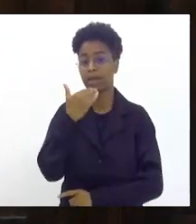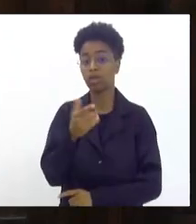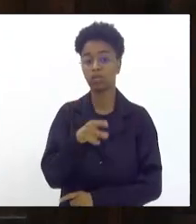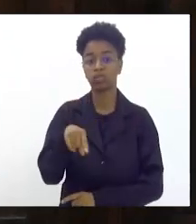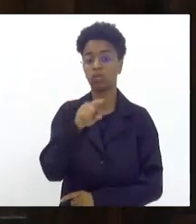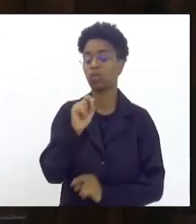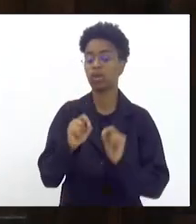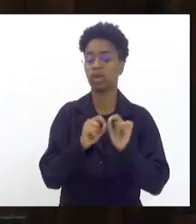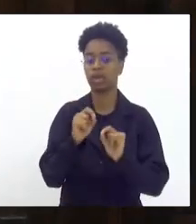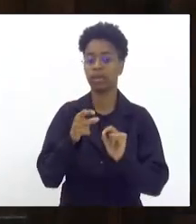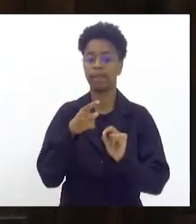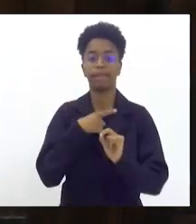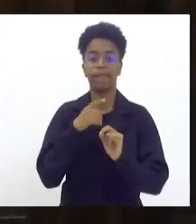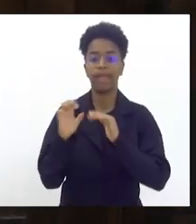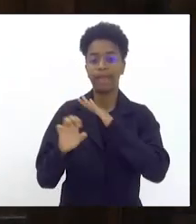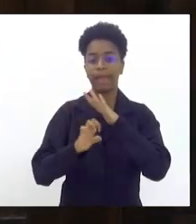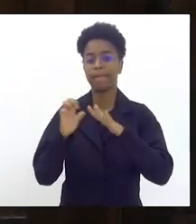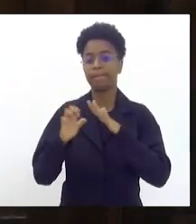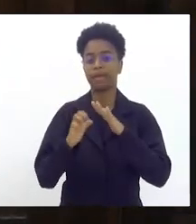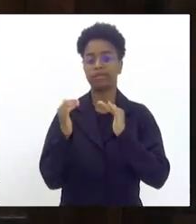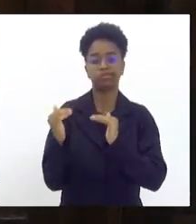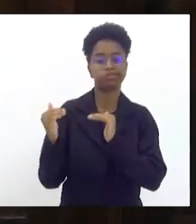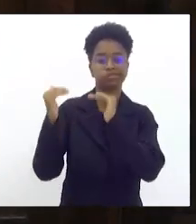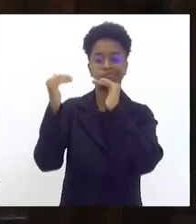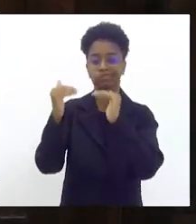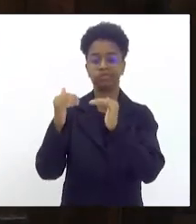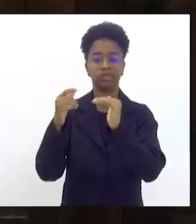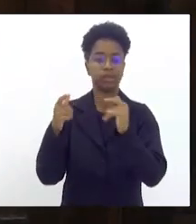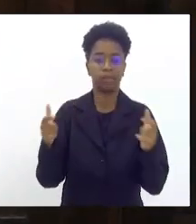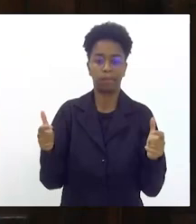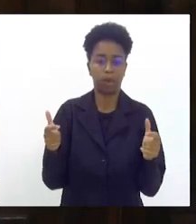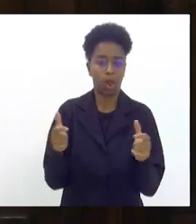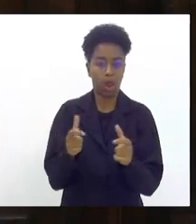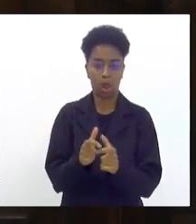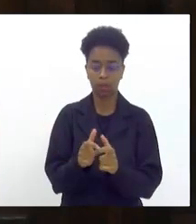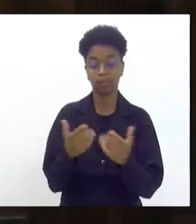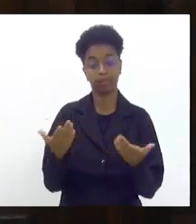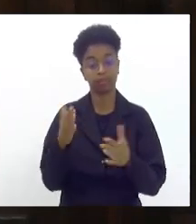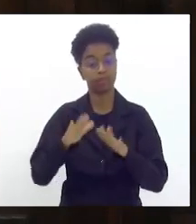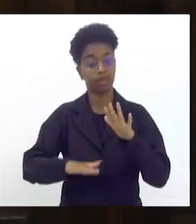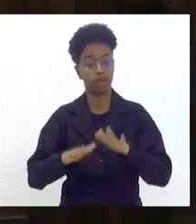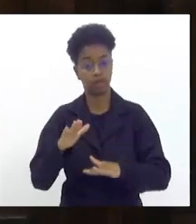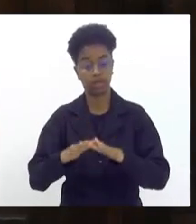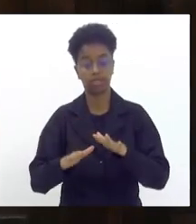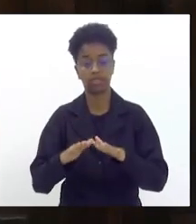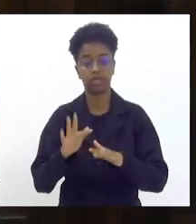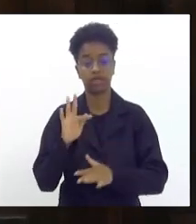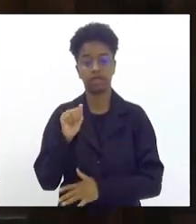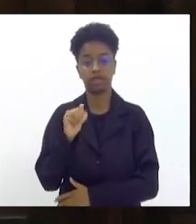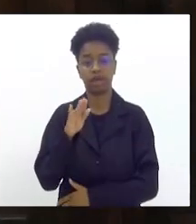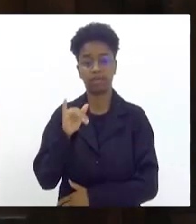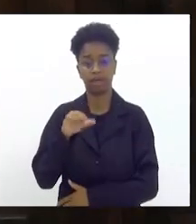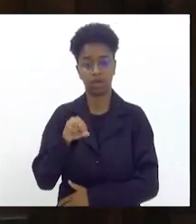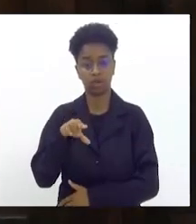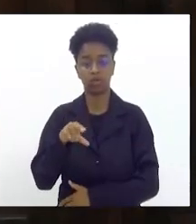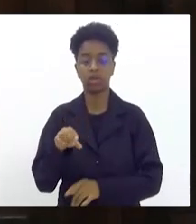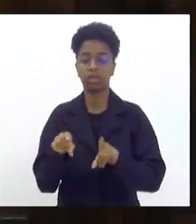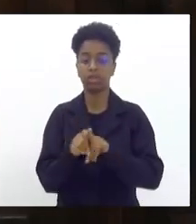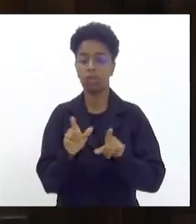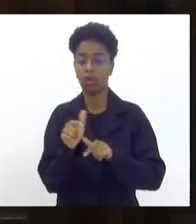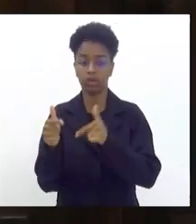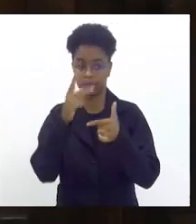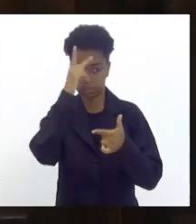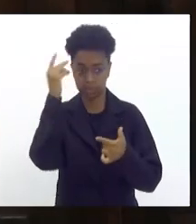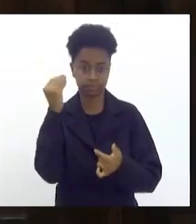pequeno das grandes empresas, empresas privadas. Talvez o professor Fabiano e determinadas pessoas que buscam esses apoios seja